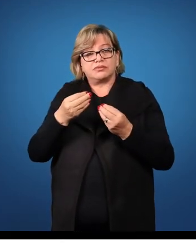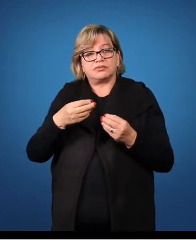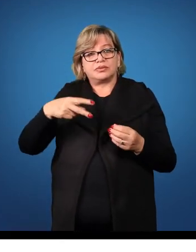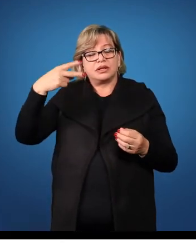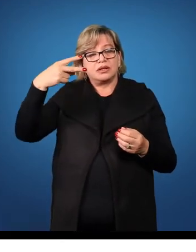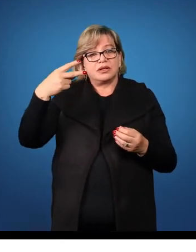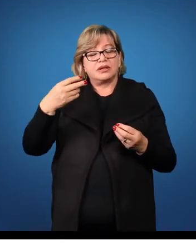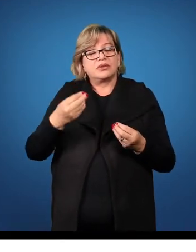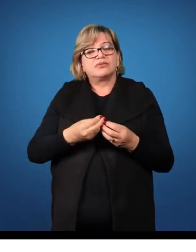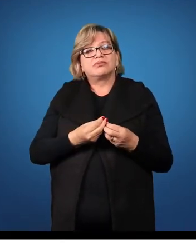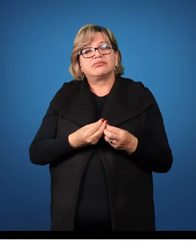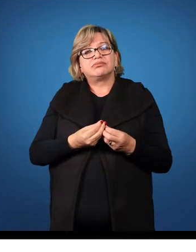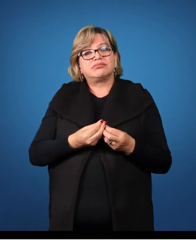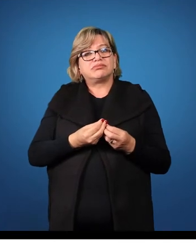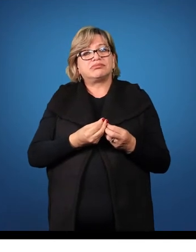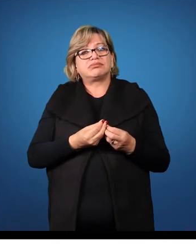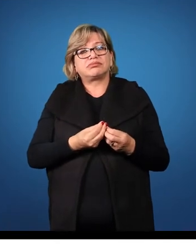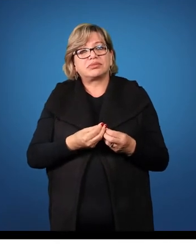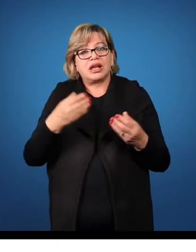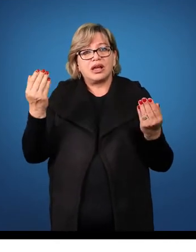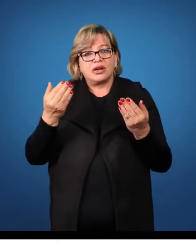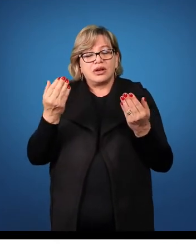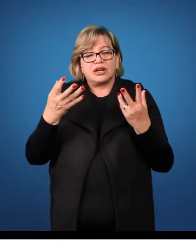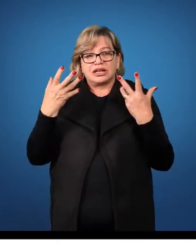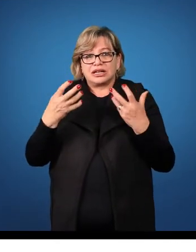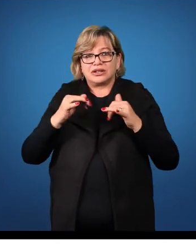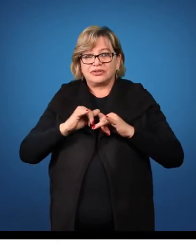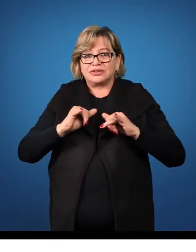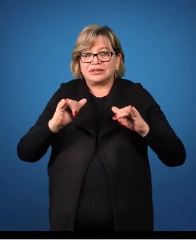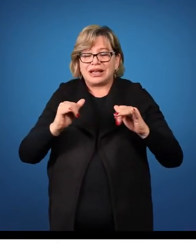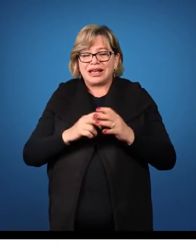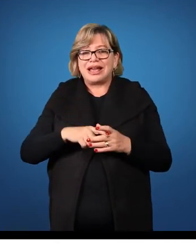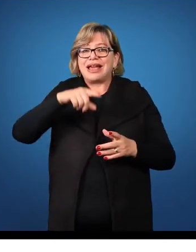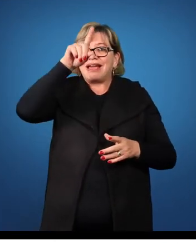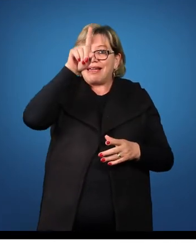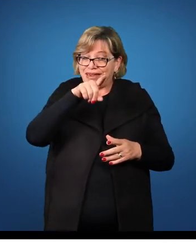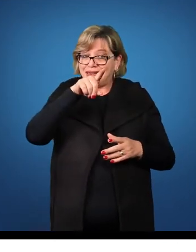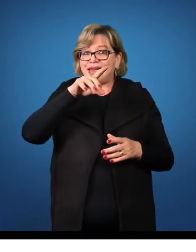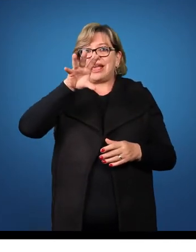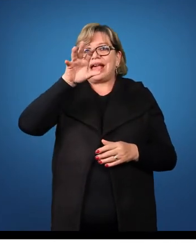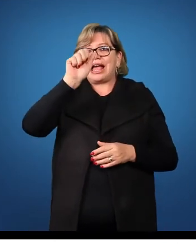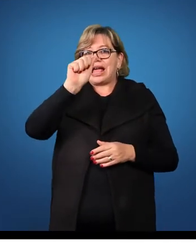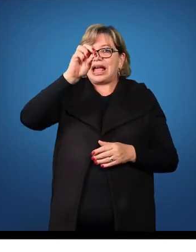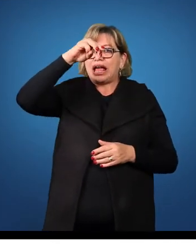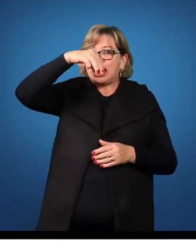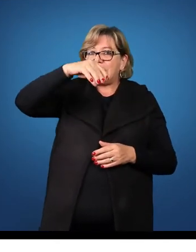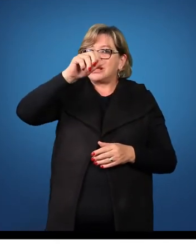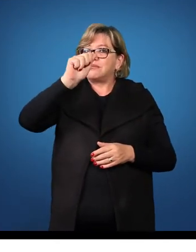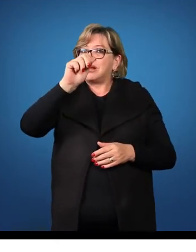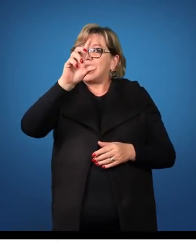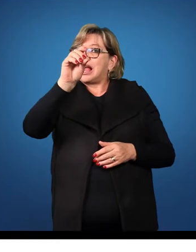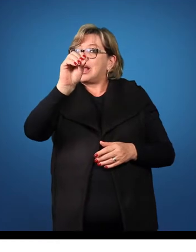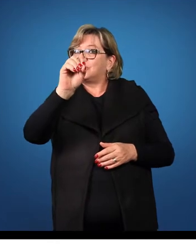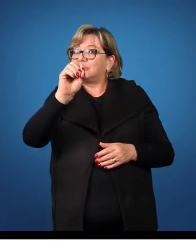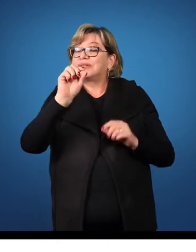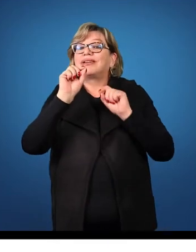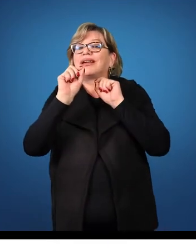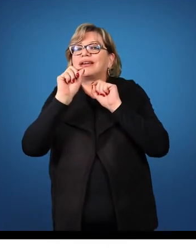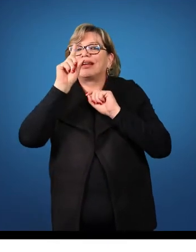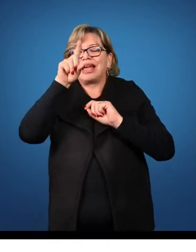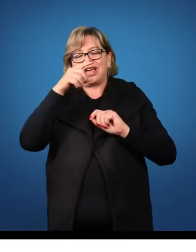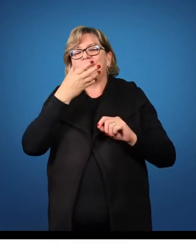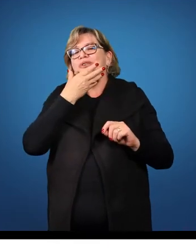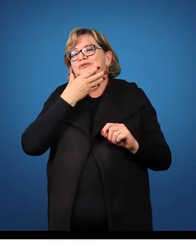declinação. Agora, quero dizer, é amado. Quem que é amado? O filho. Portanto, é